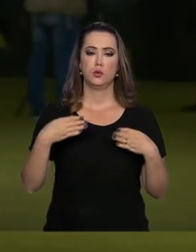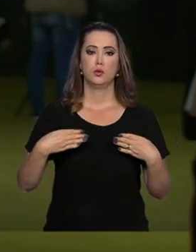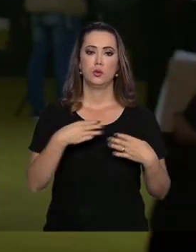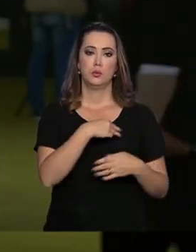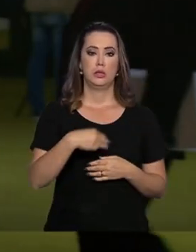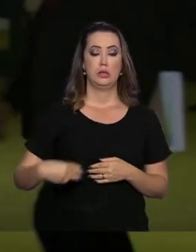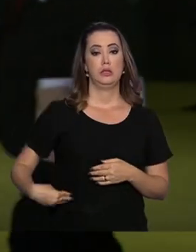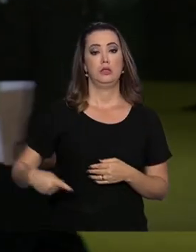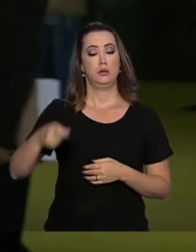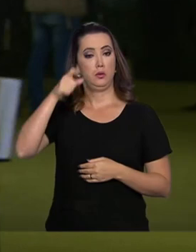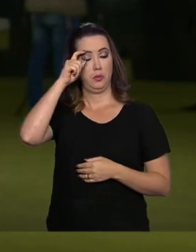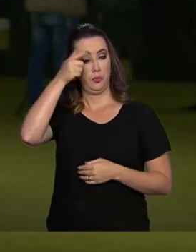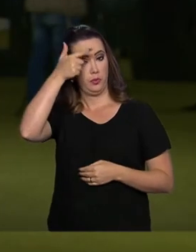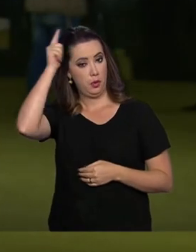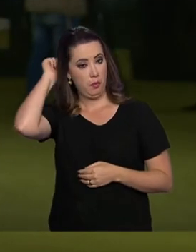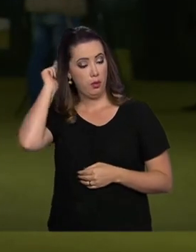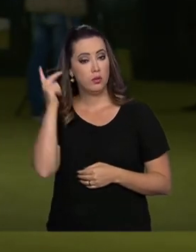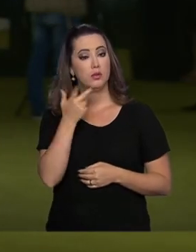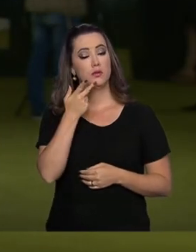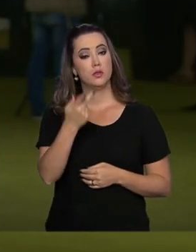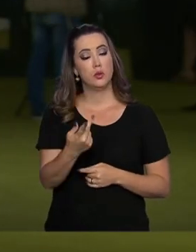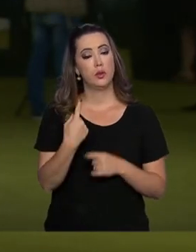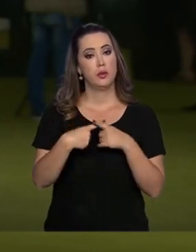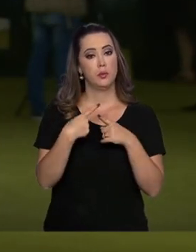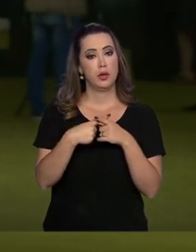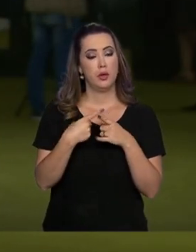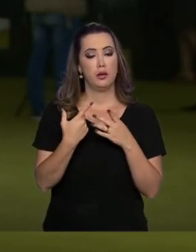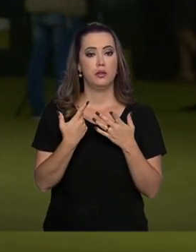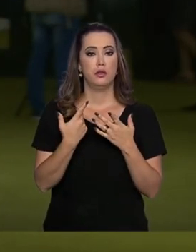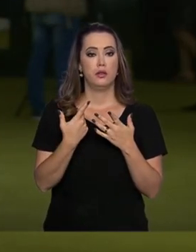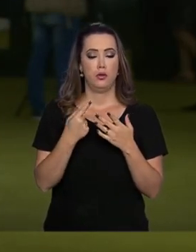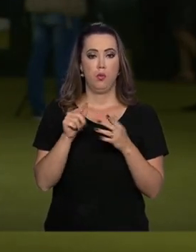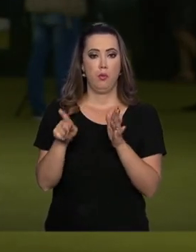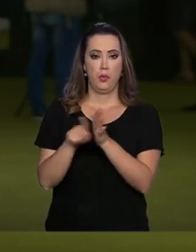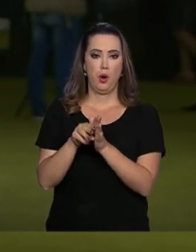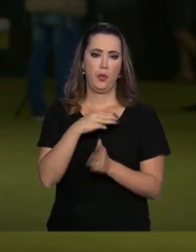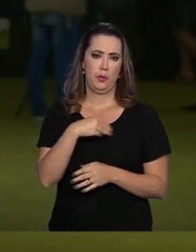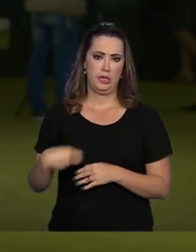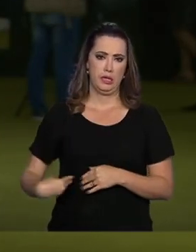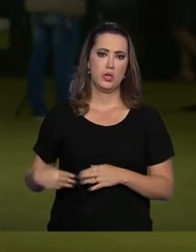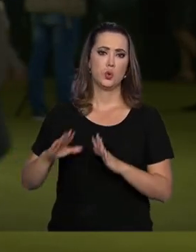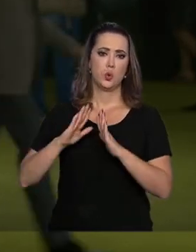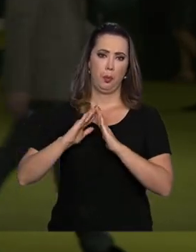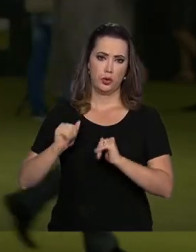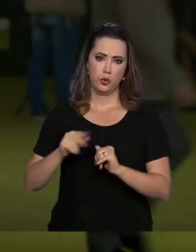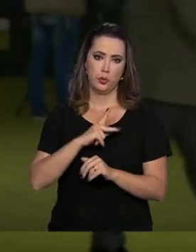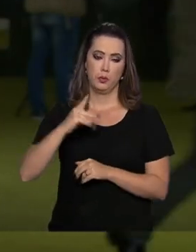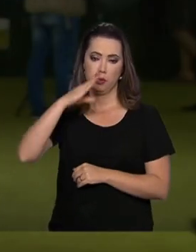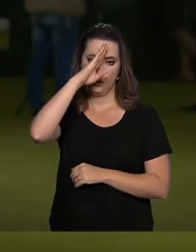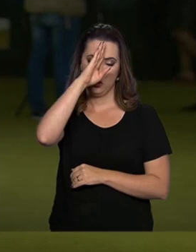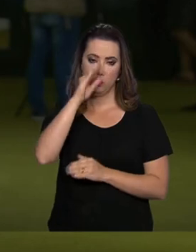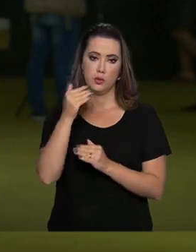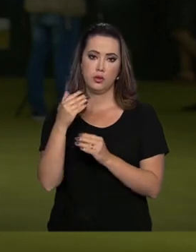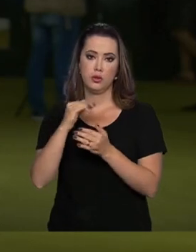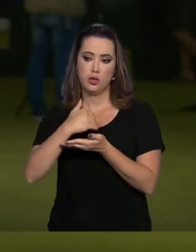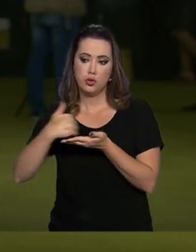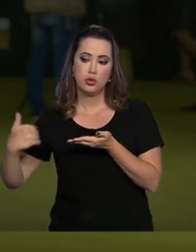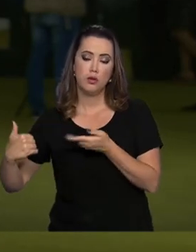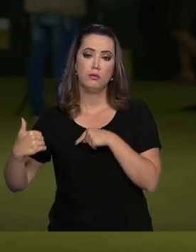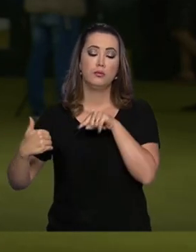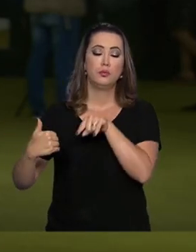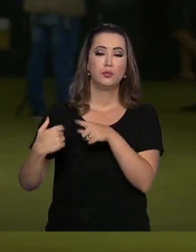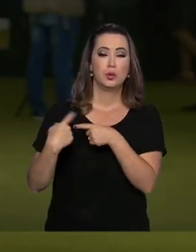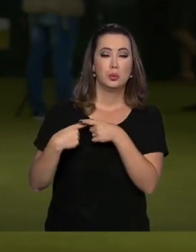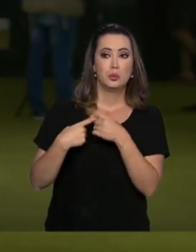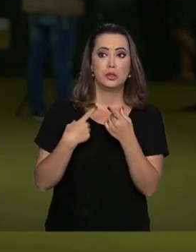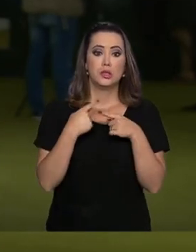esclareceu que essa suspensão foi feita a pedido dele próprio, para o presidente Jair Bolsonaro, em função das incertezas